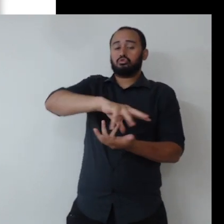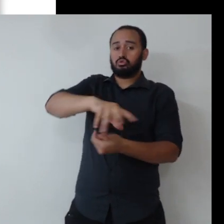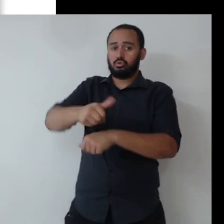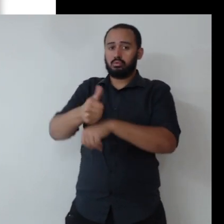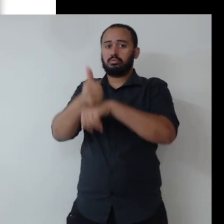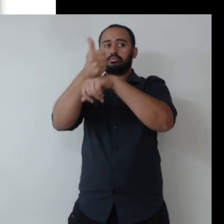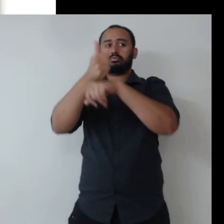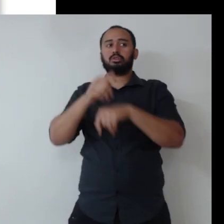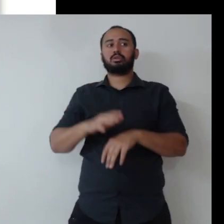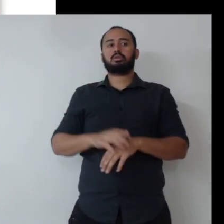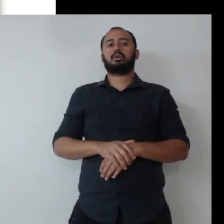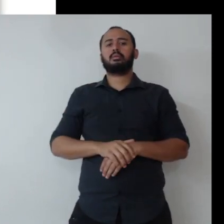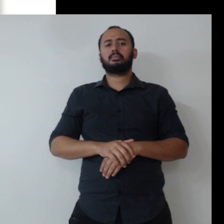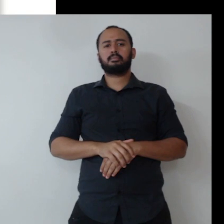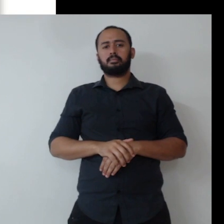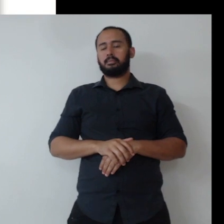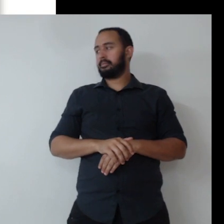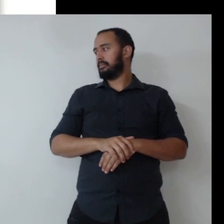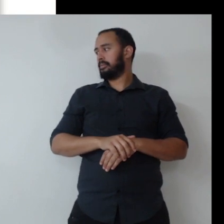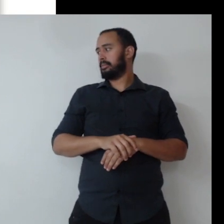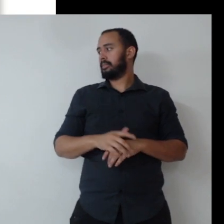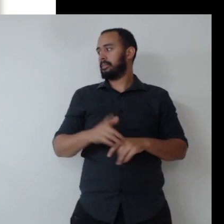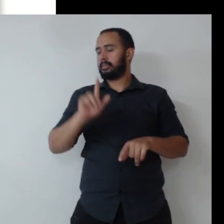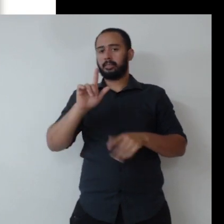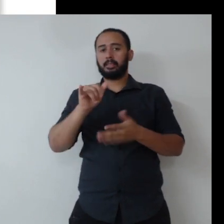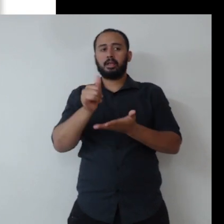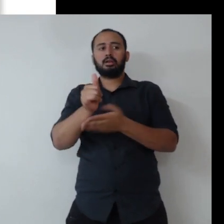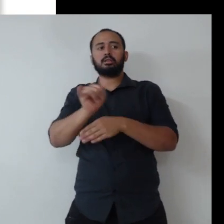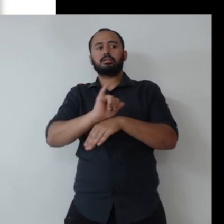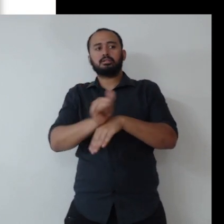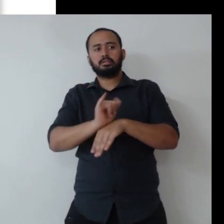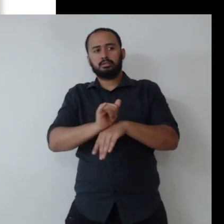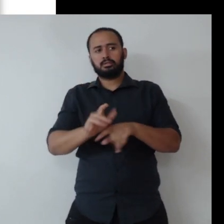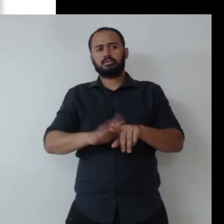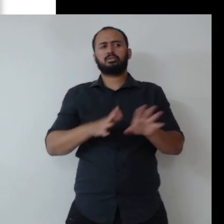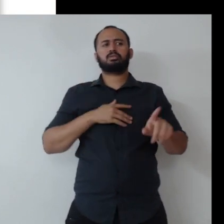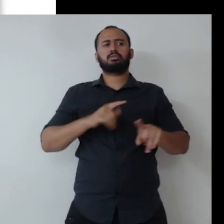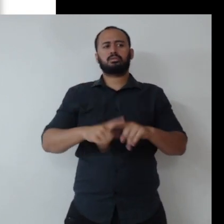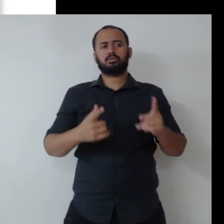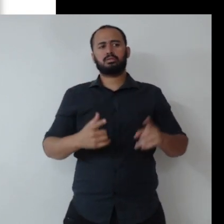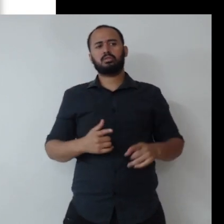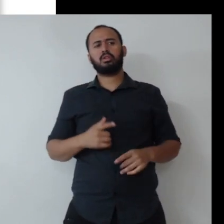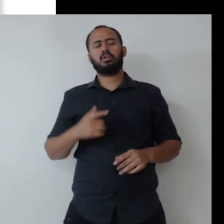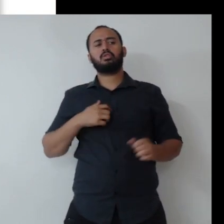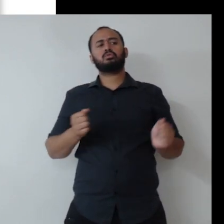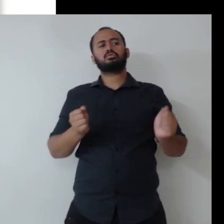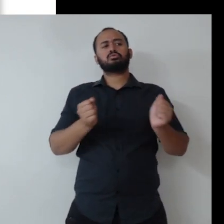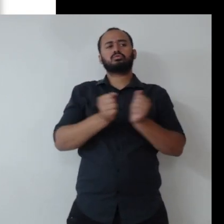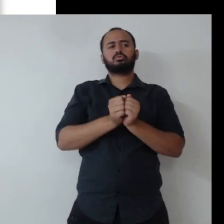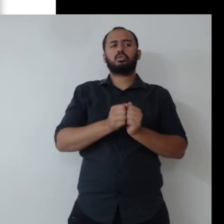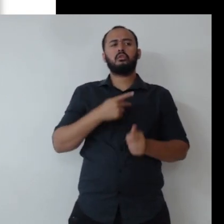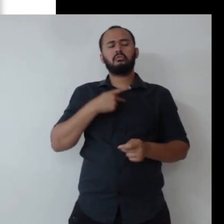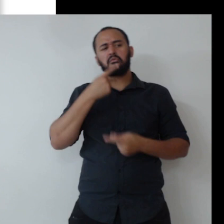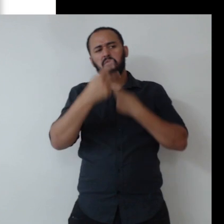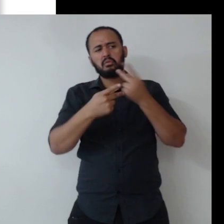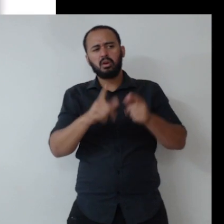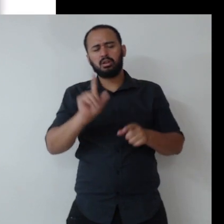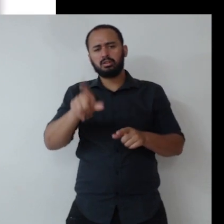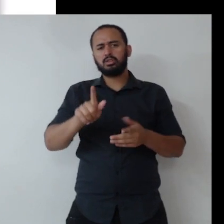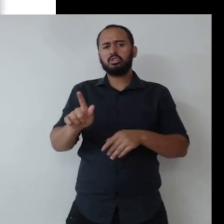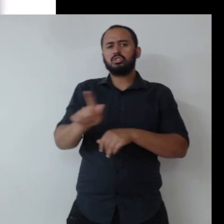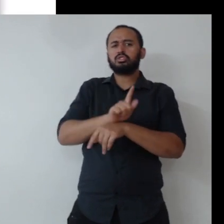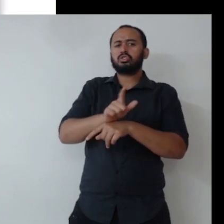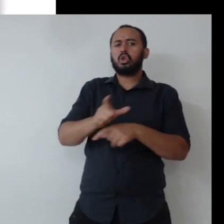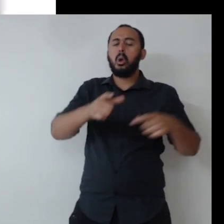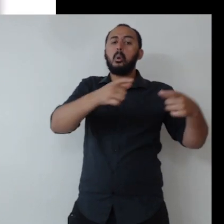contratações sustentáveis é um tema que nós abordamos na política e na economicidade a gente aborda questões de gestão de